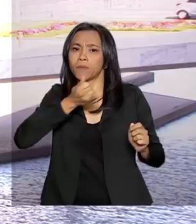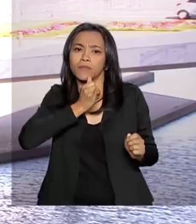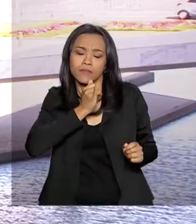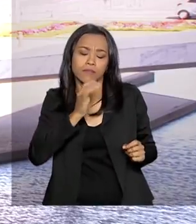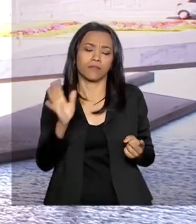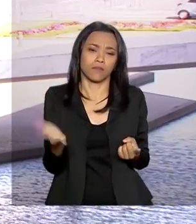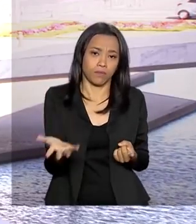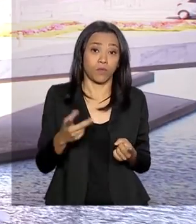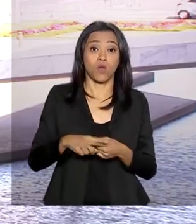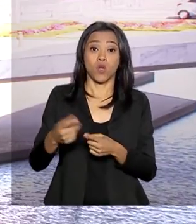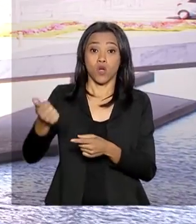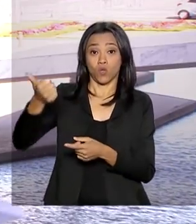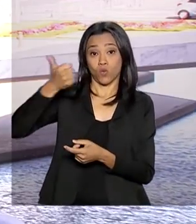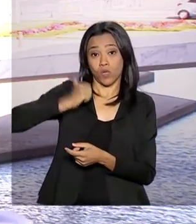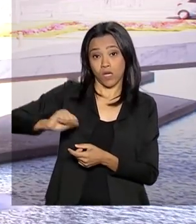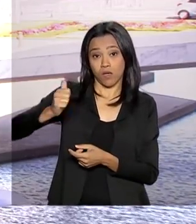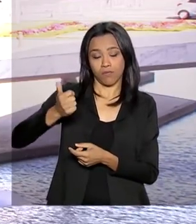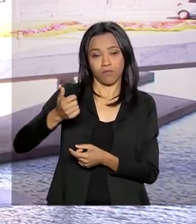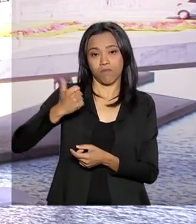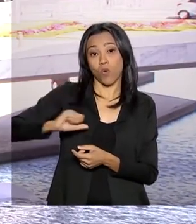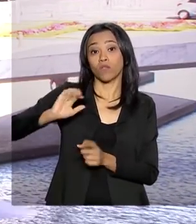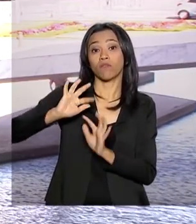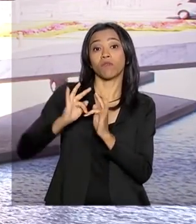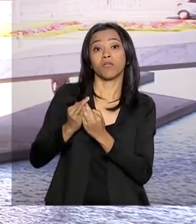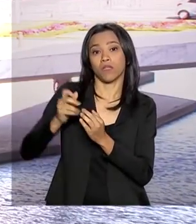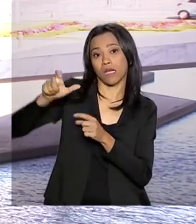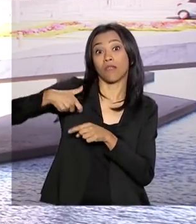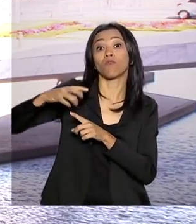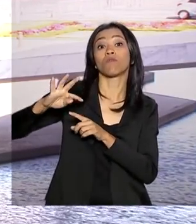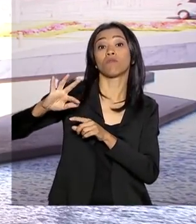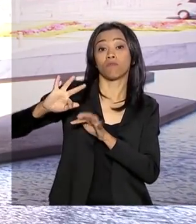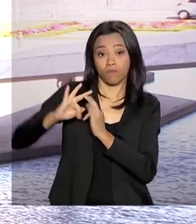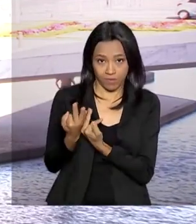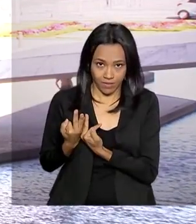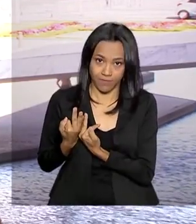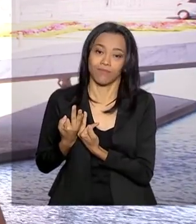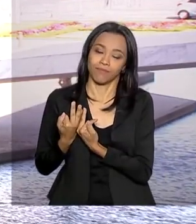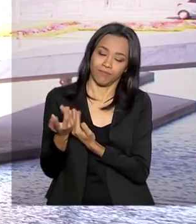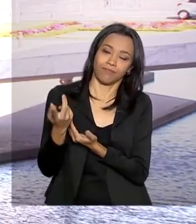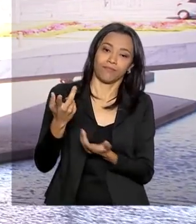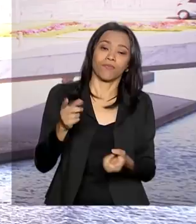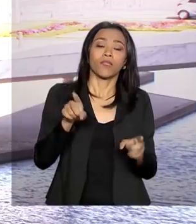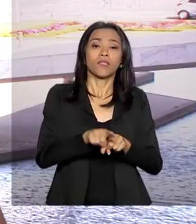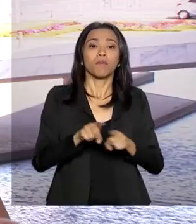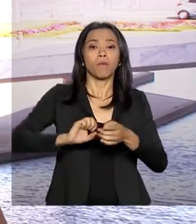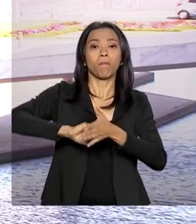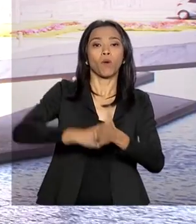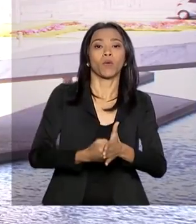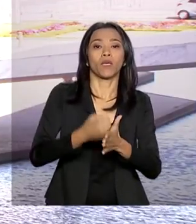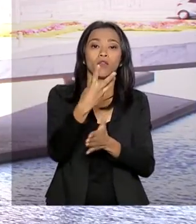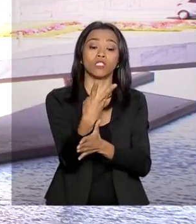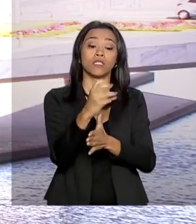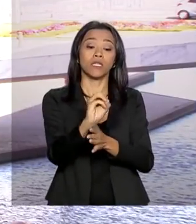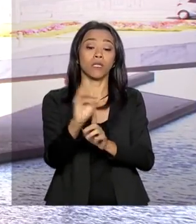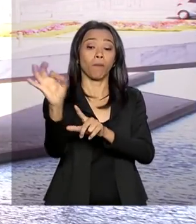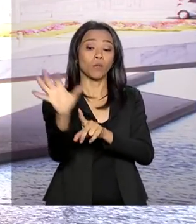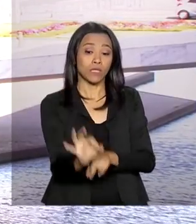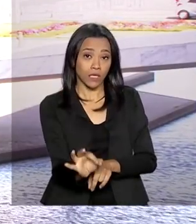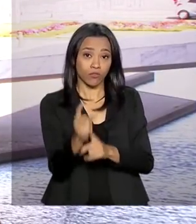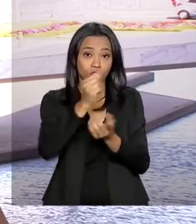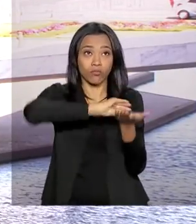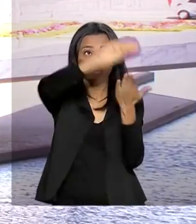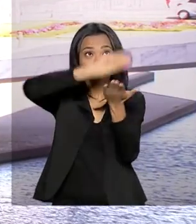benefícios do Bolsa Família. Fora isso, nós temos também o anúncio do bloqueio de 30% das verbas de custeio das